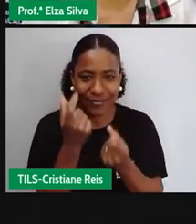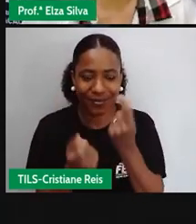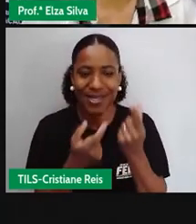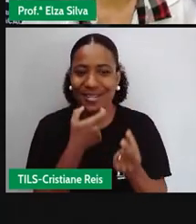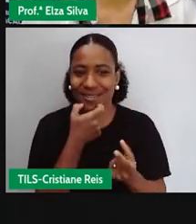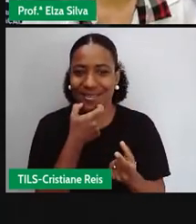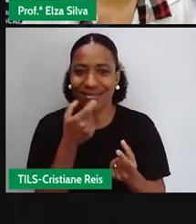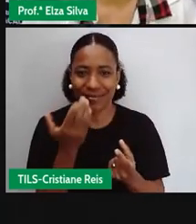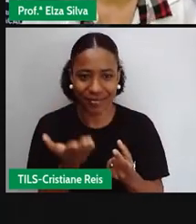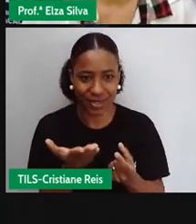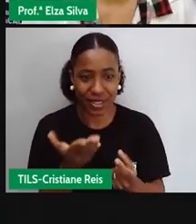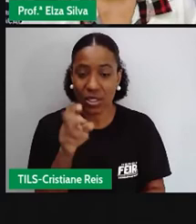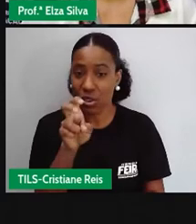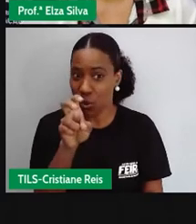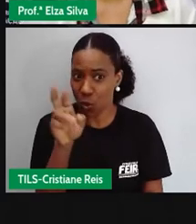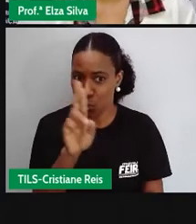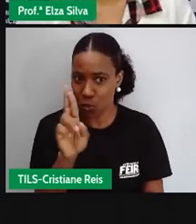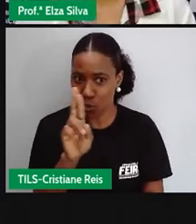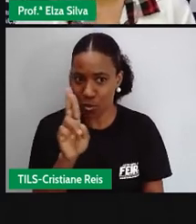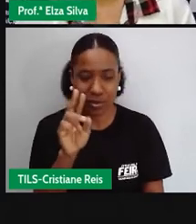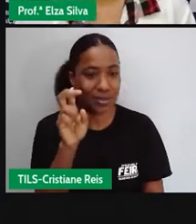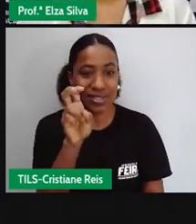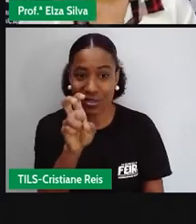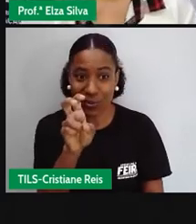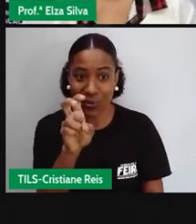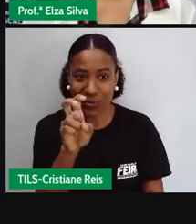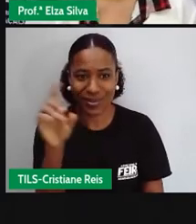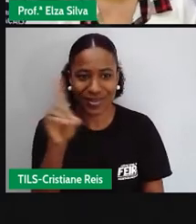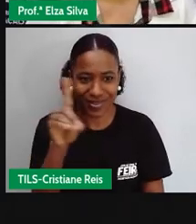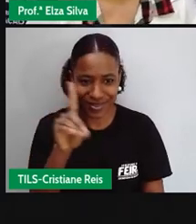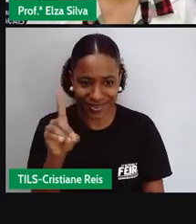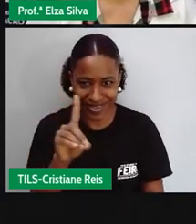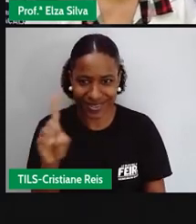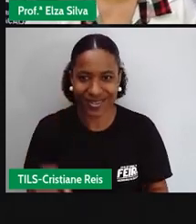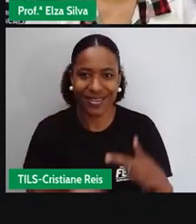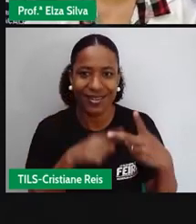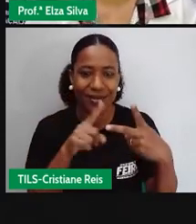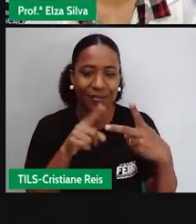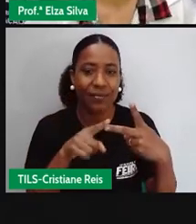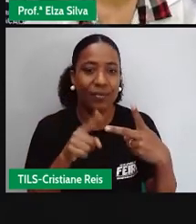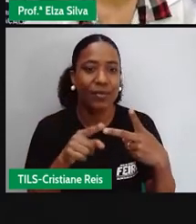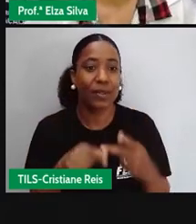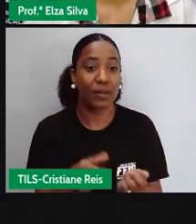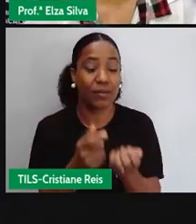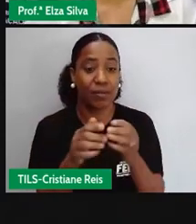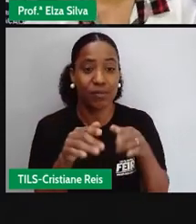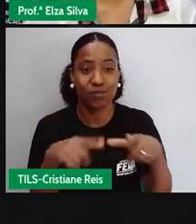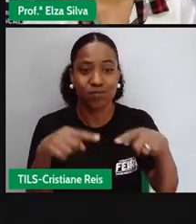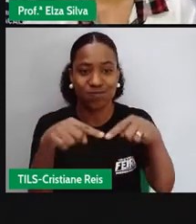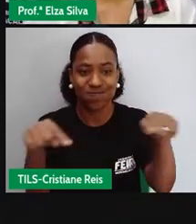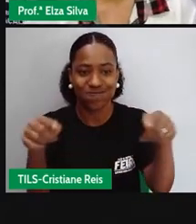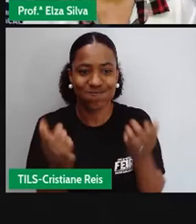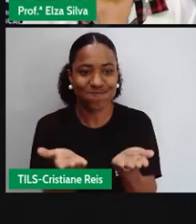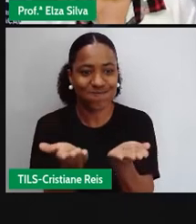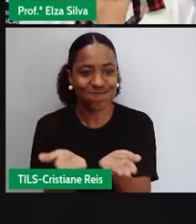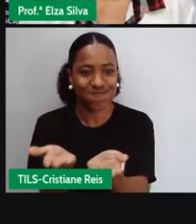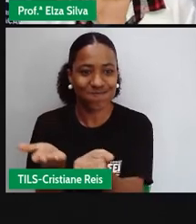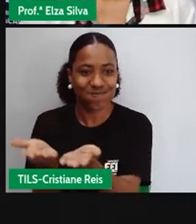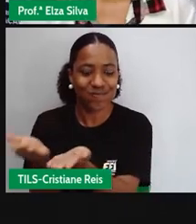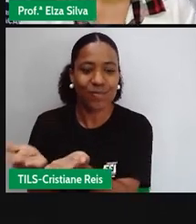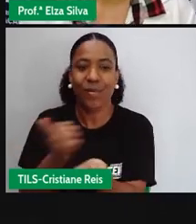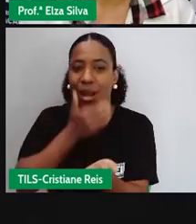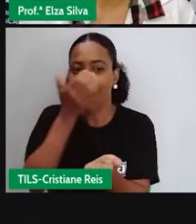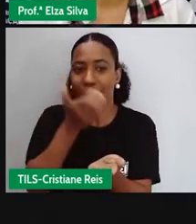5 dólares. Can apples, que é a bandeja de maçã do amor. O custo?